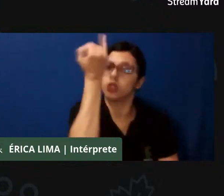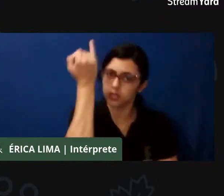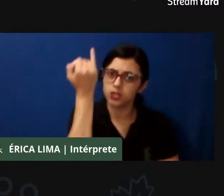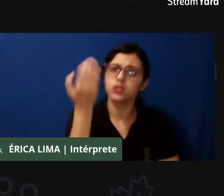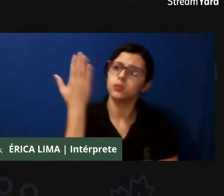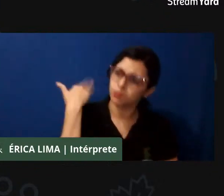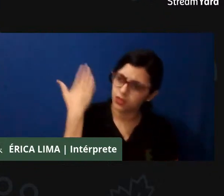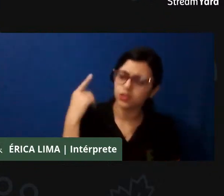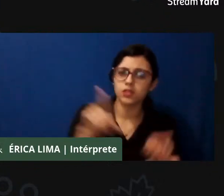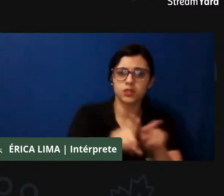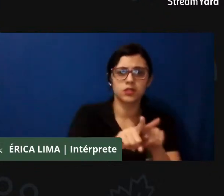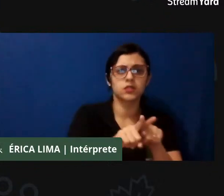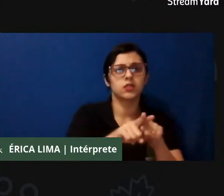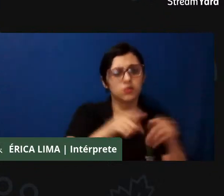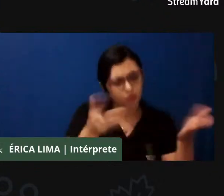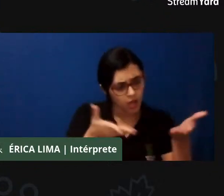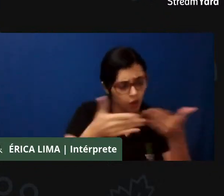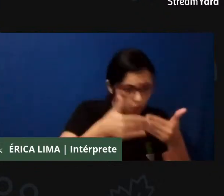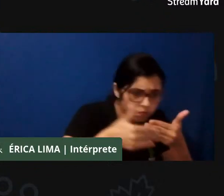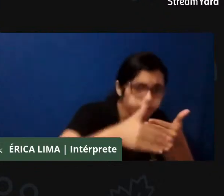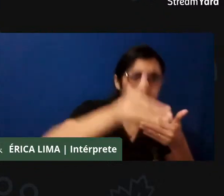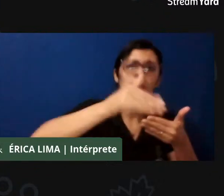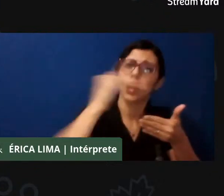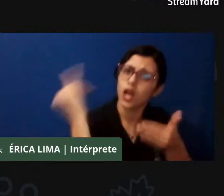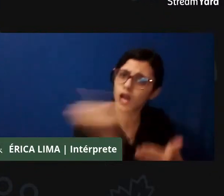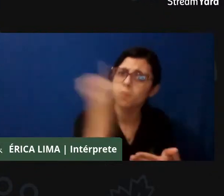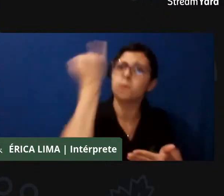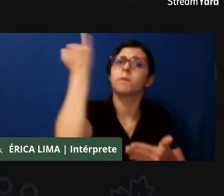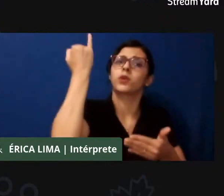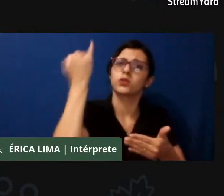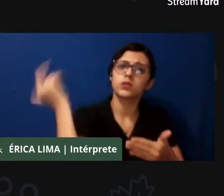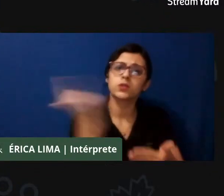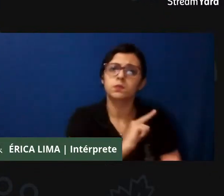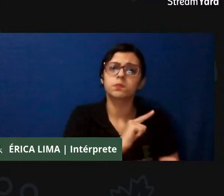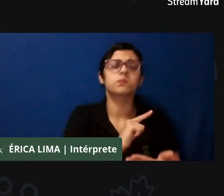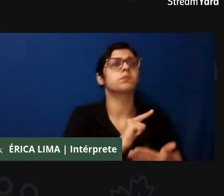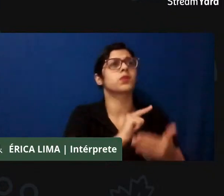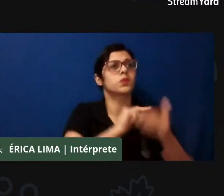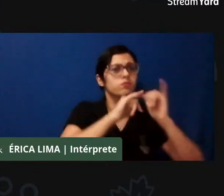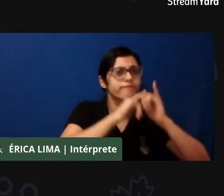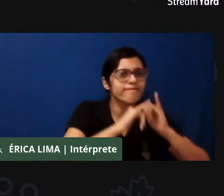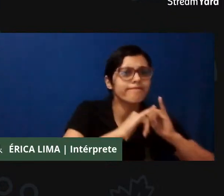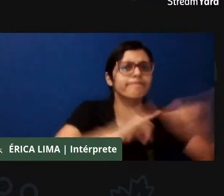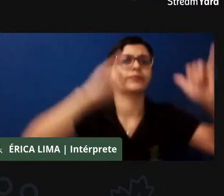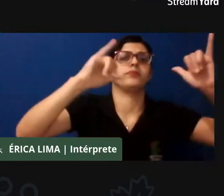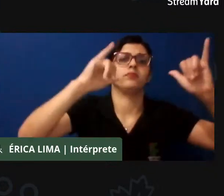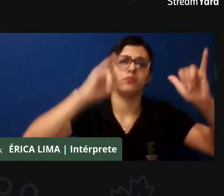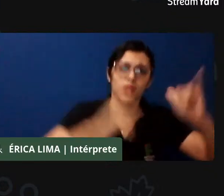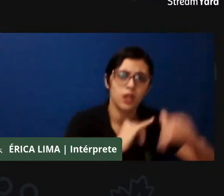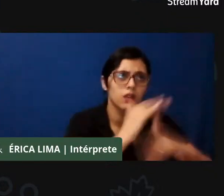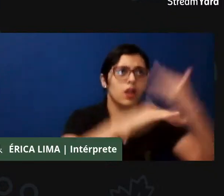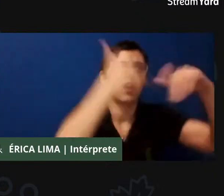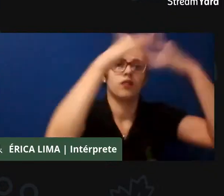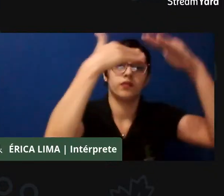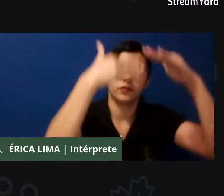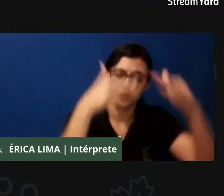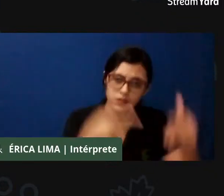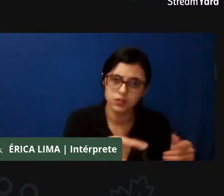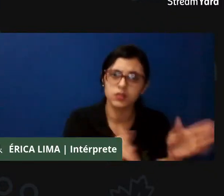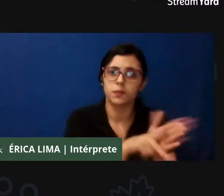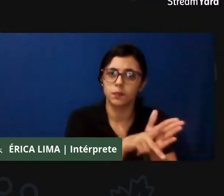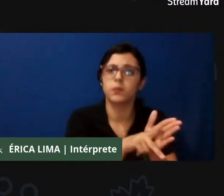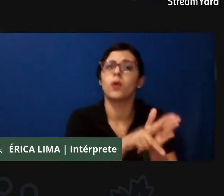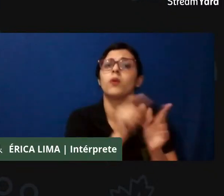importante para o nosso ecoar, para o nosso avançar, né, é, enquanto o povo histórico.